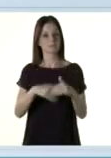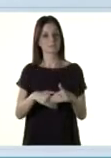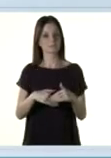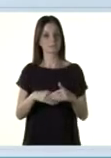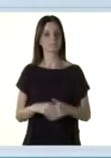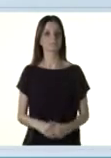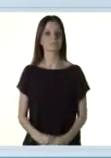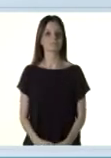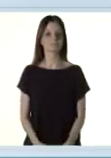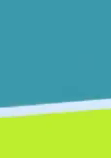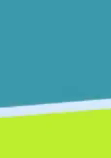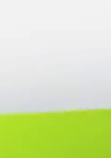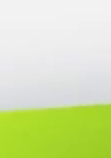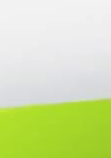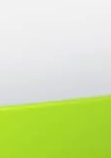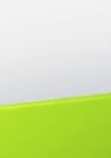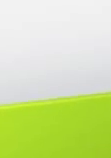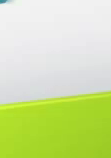30 minutos de prova.